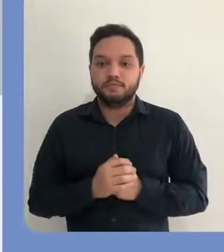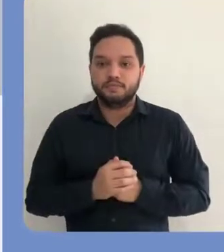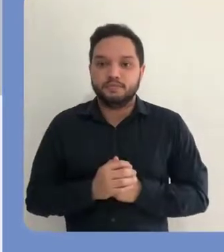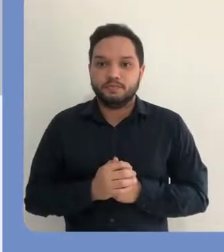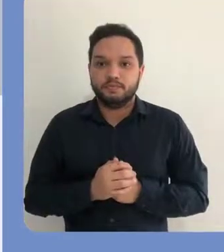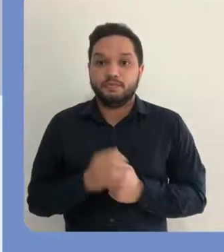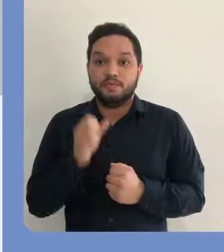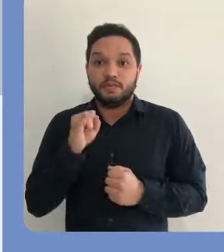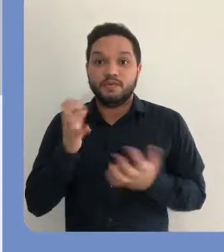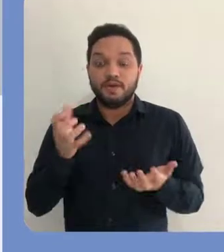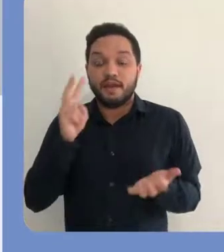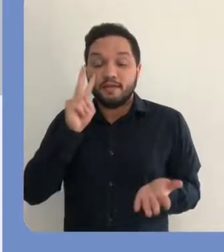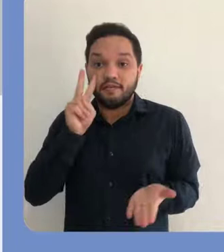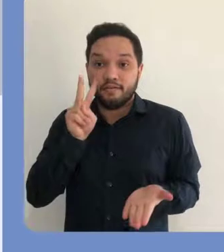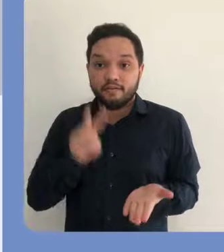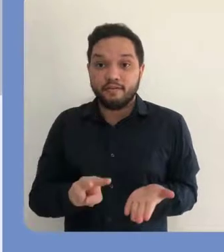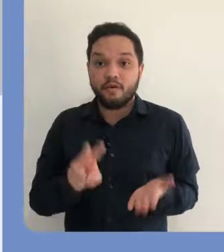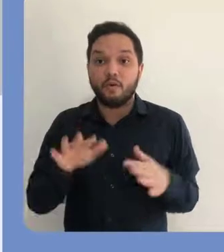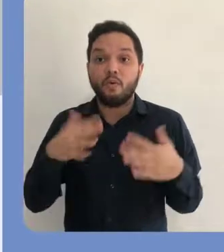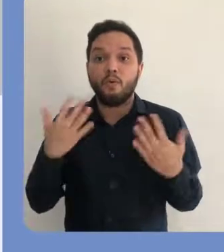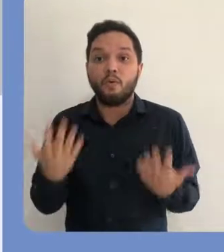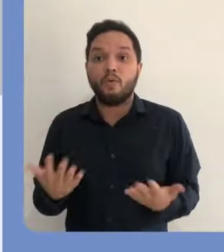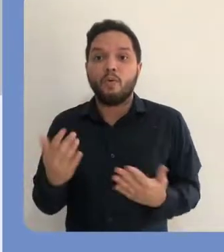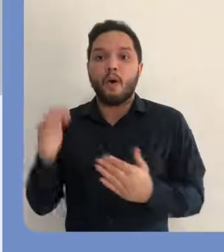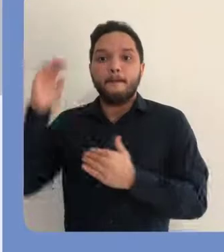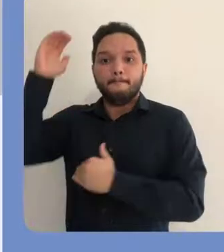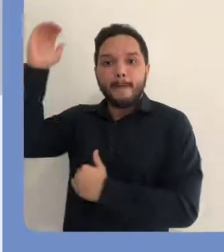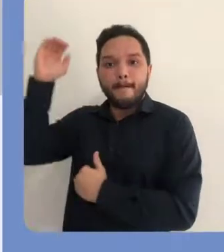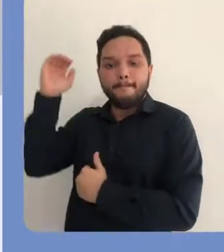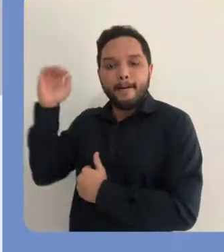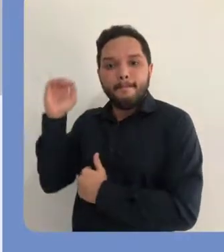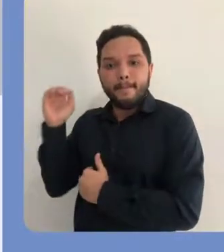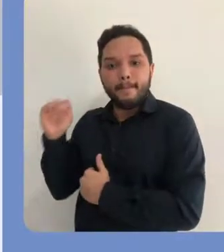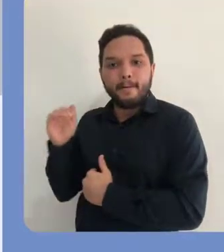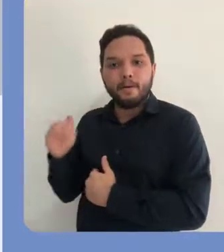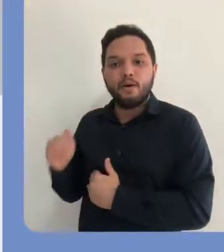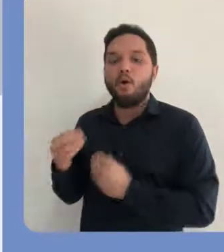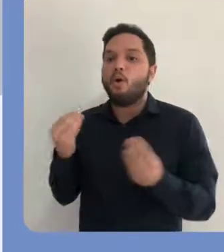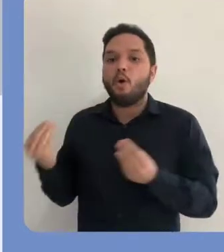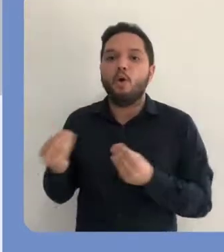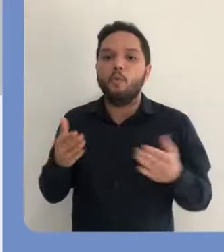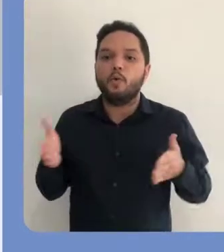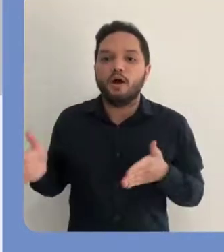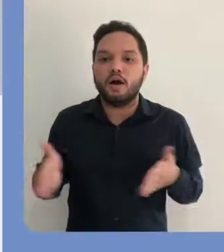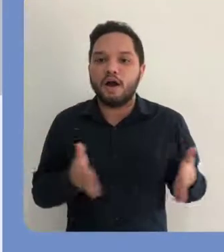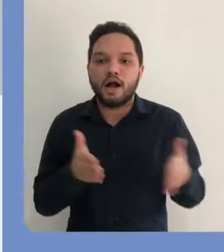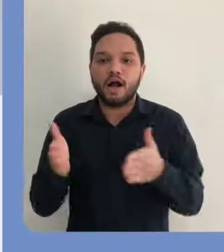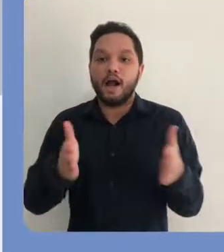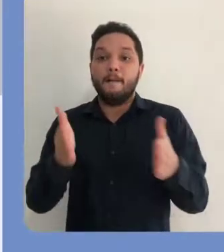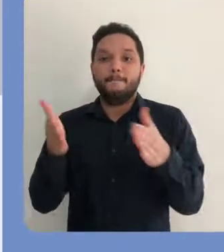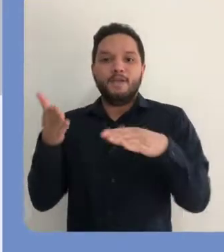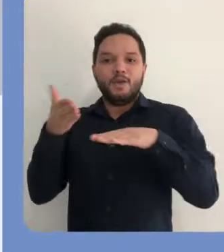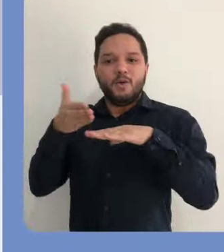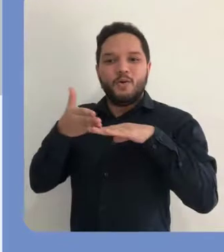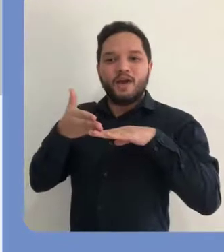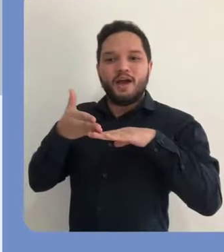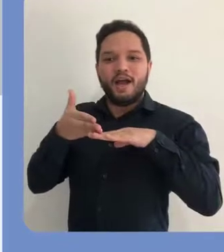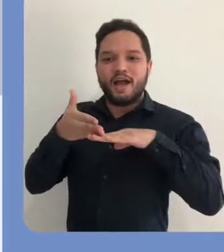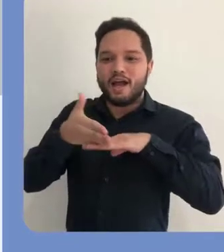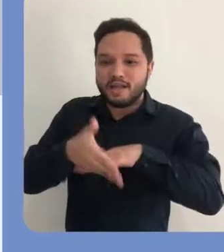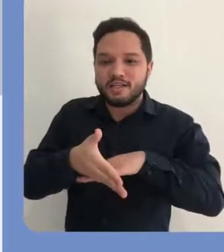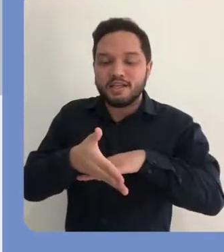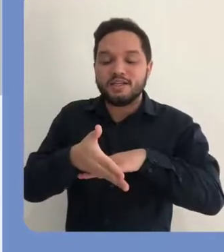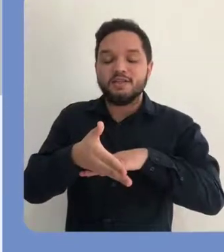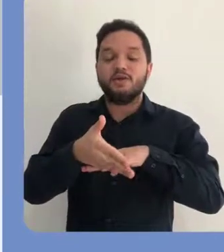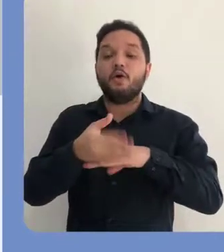deseja, basta clicar sobre os links indicados. Se você deseja verificar qual que foi a hierarquia, ou seja, qual